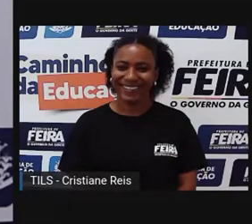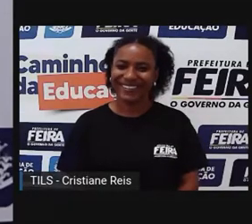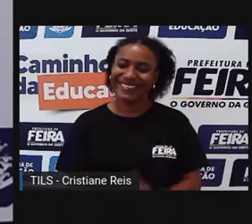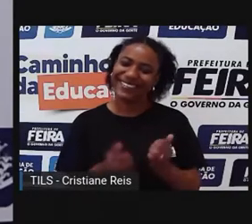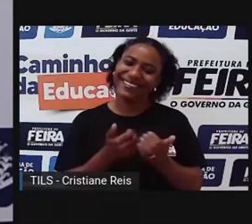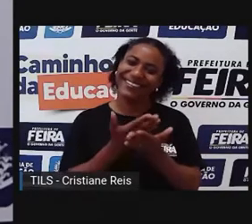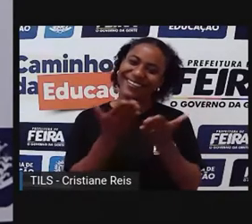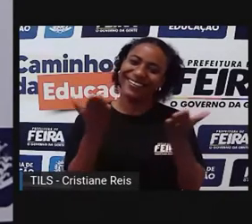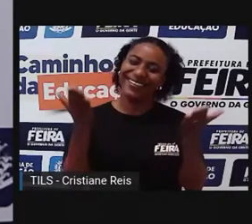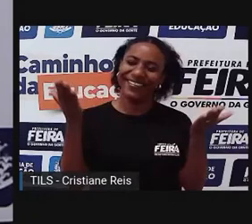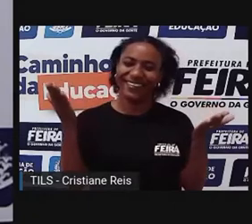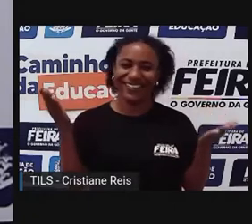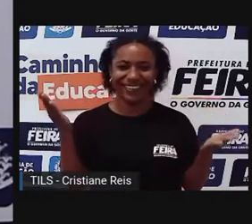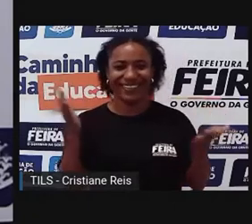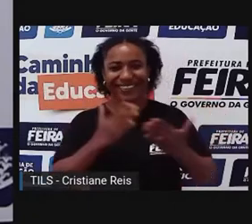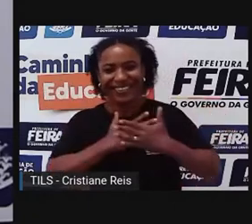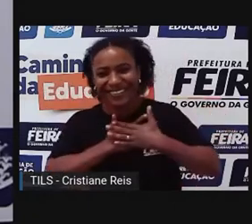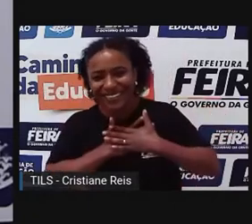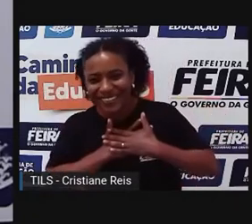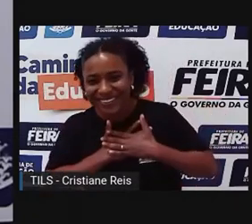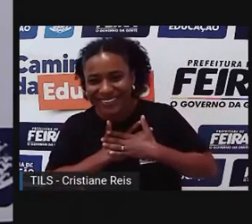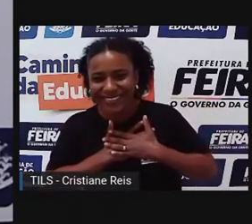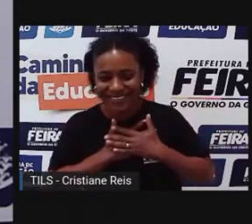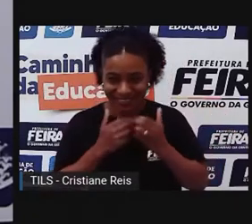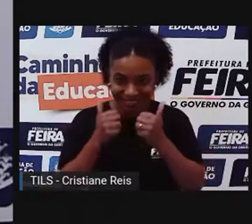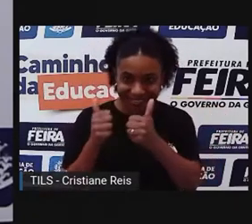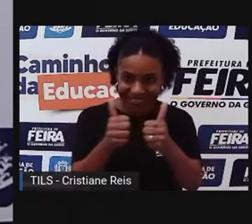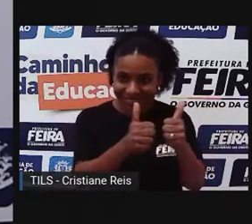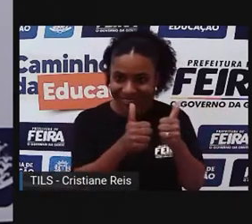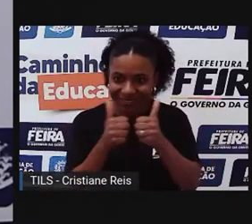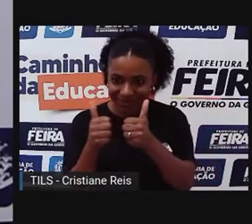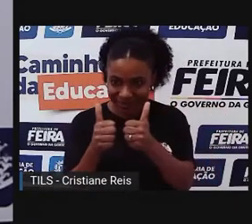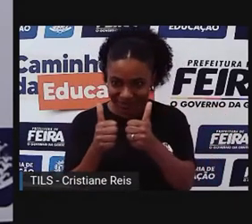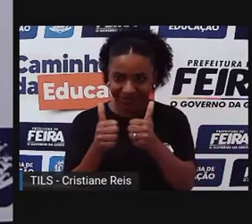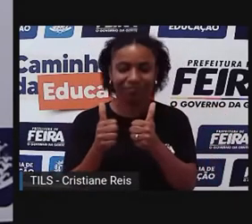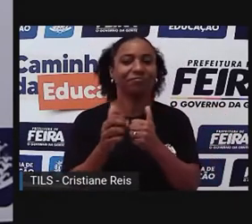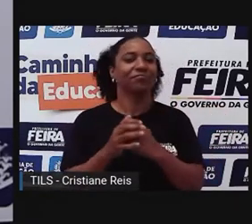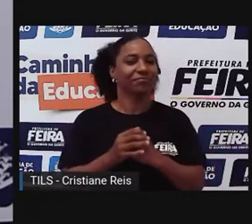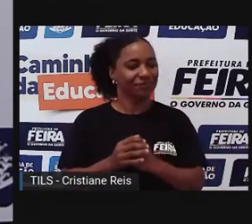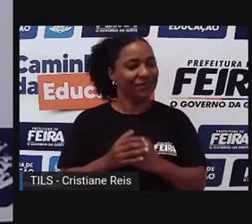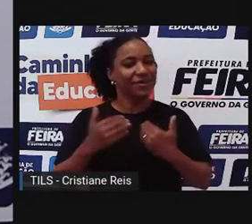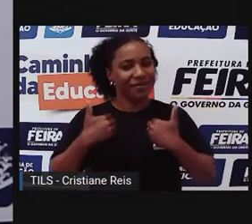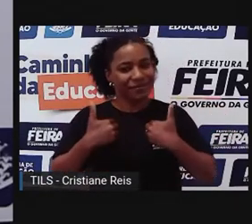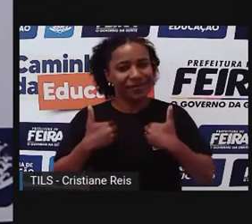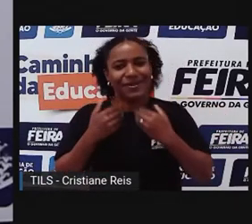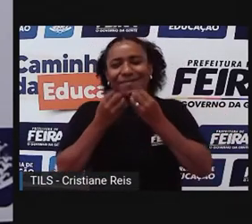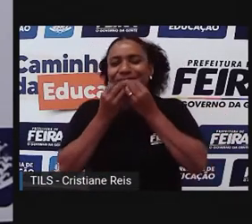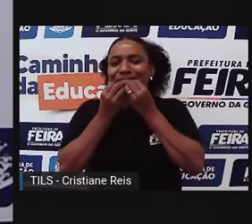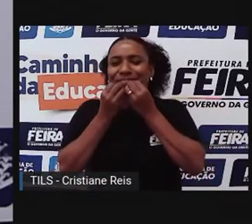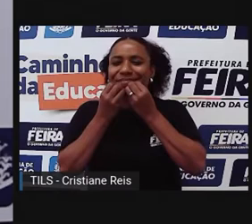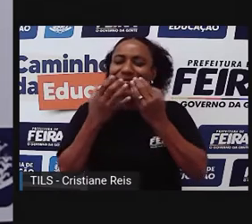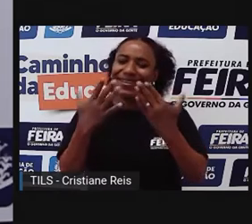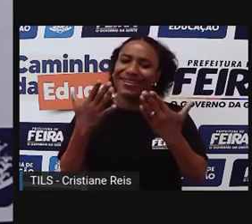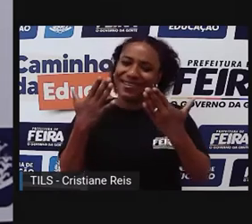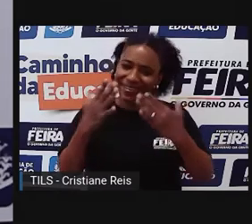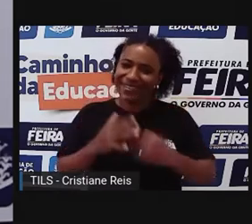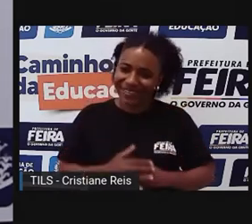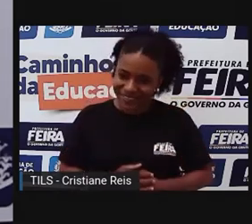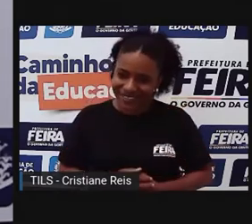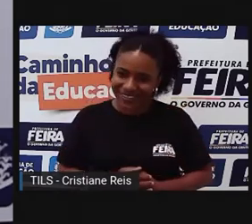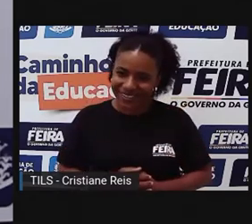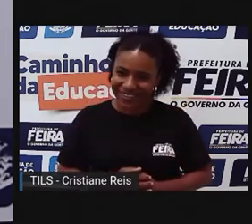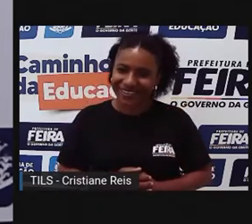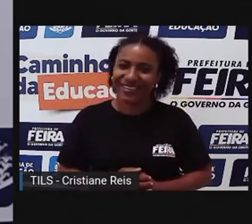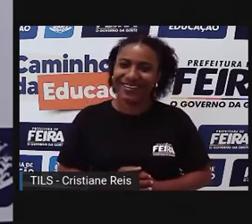Olá, meus amores, tudo certinho com vocês? Bom, comigo, graças a Deus, está tudo ótimo, espero que com vocês